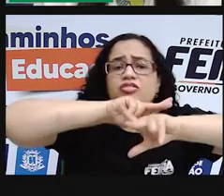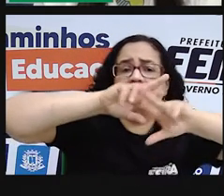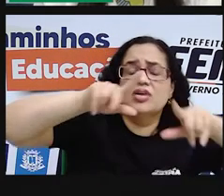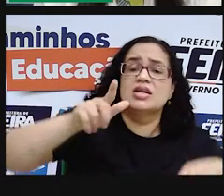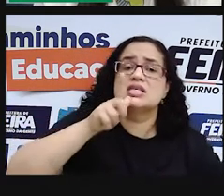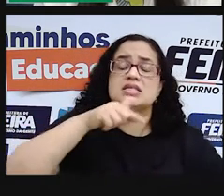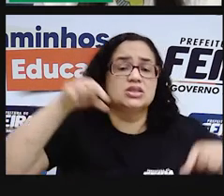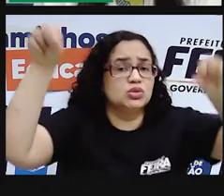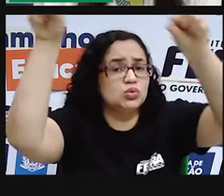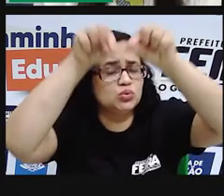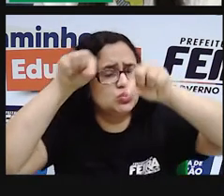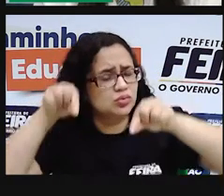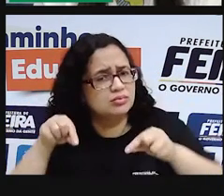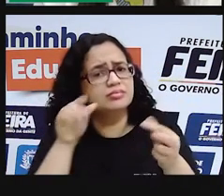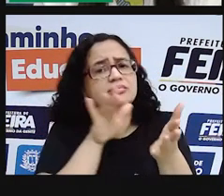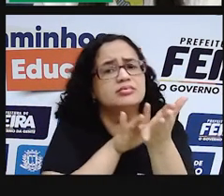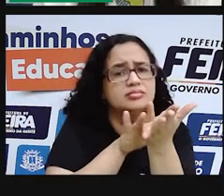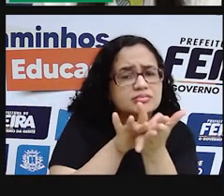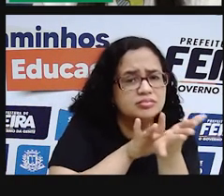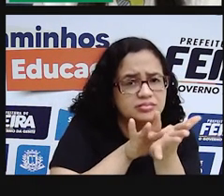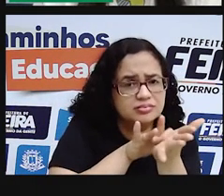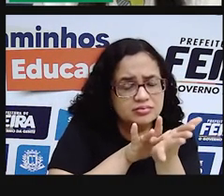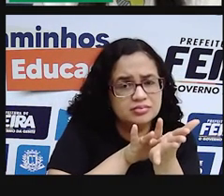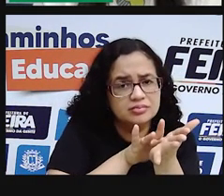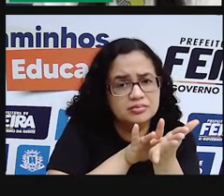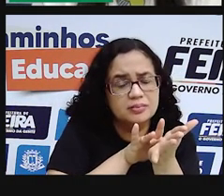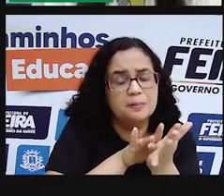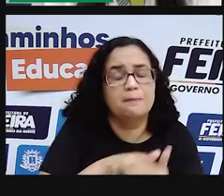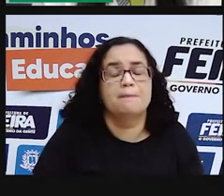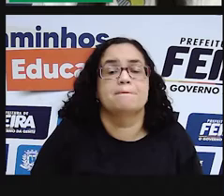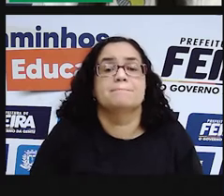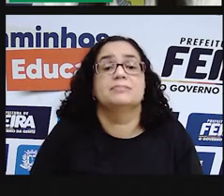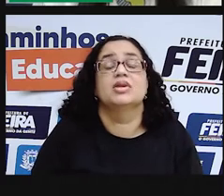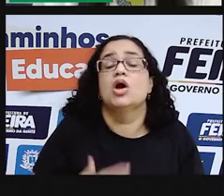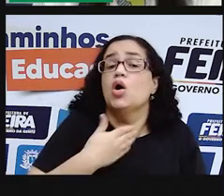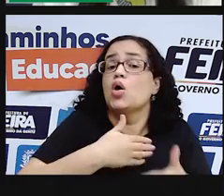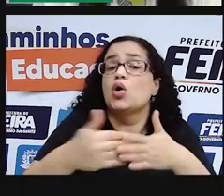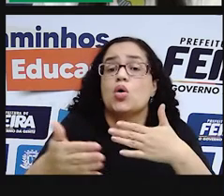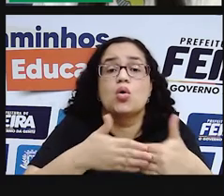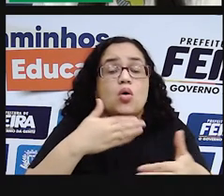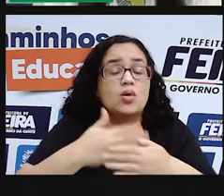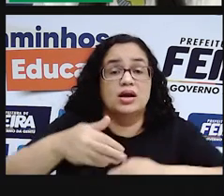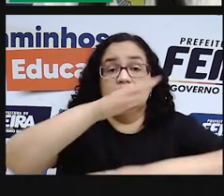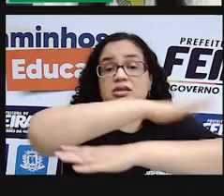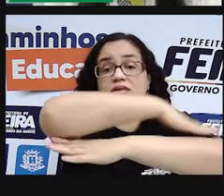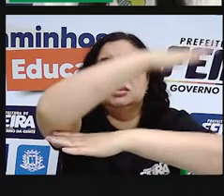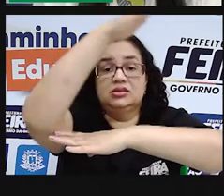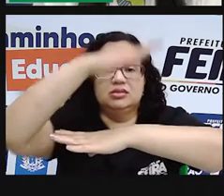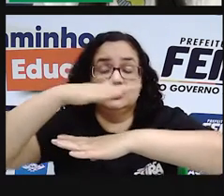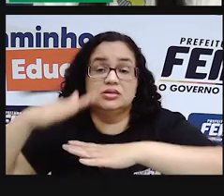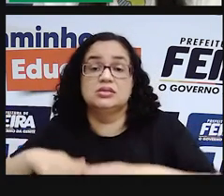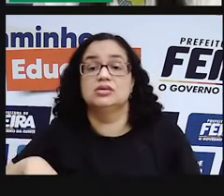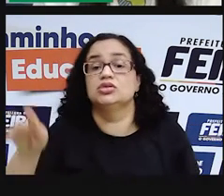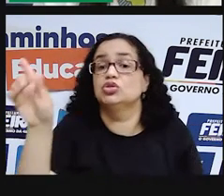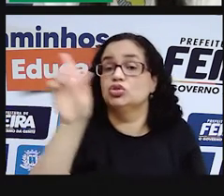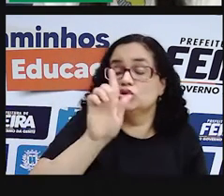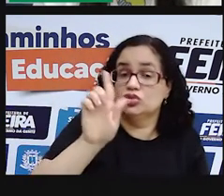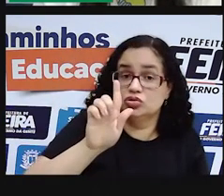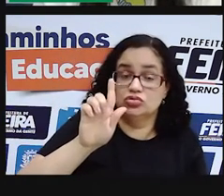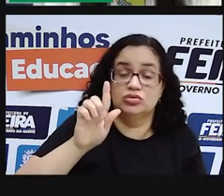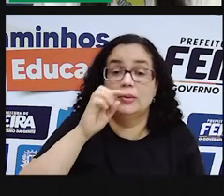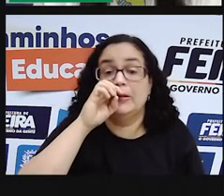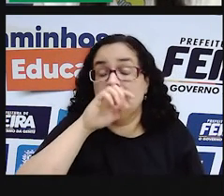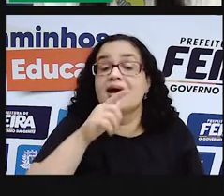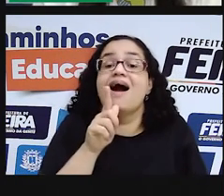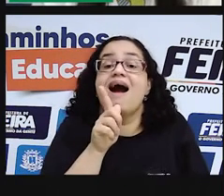lagoas que são criadas artificialmente. No entanto, qualquer depressão ou acidente geológico que permite o